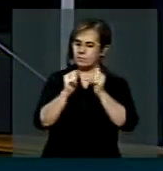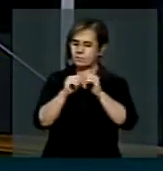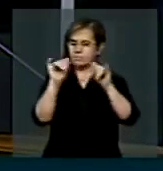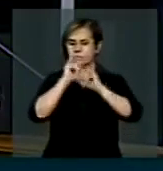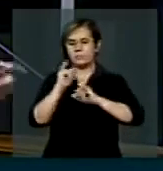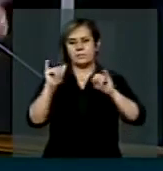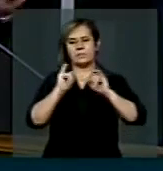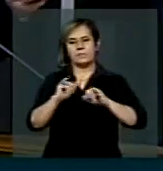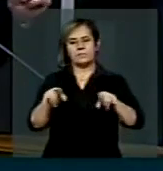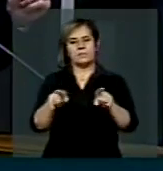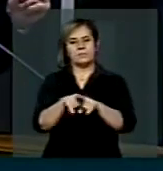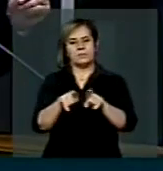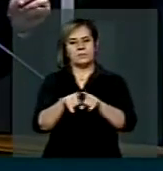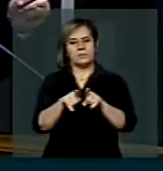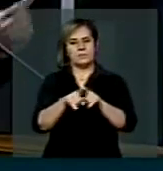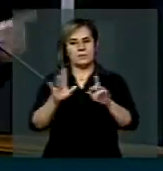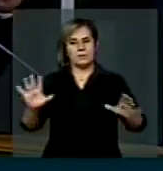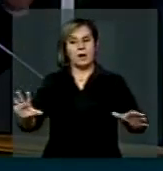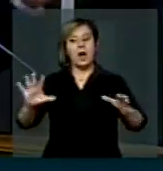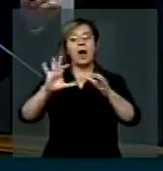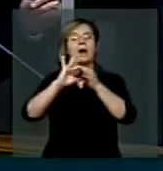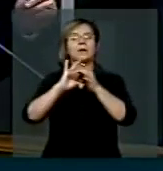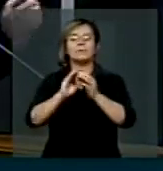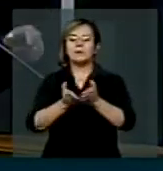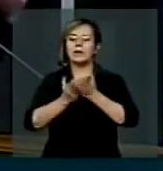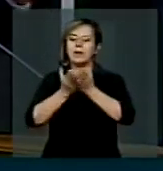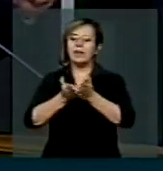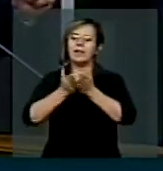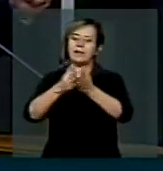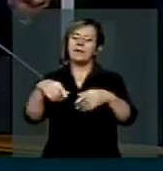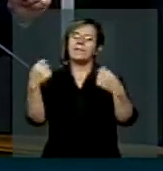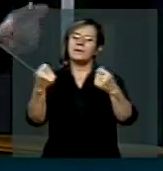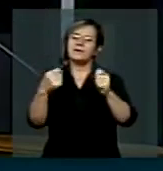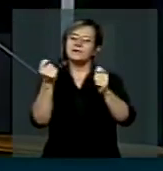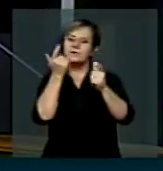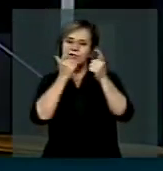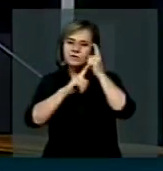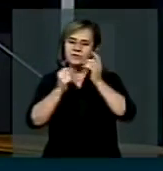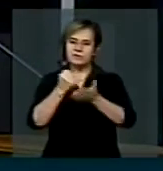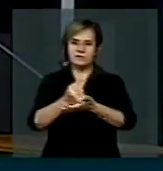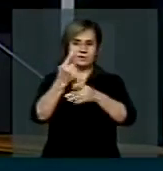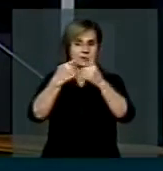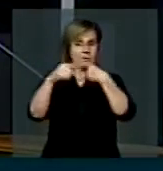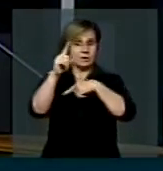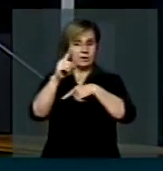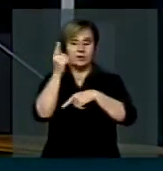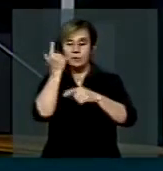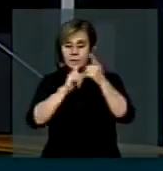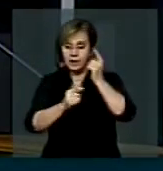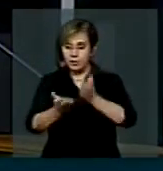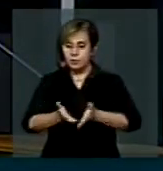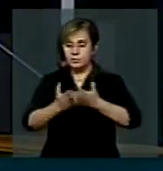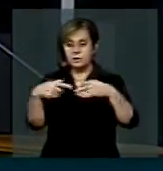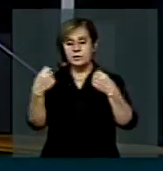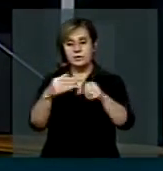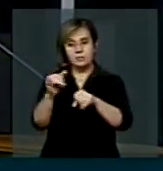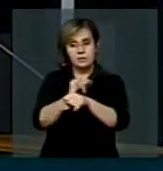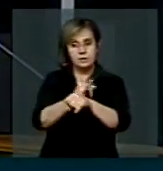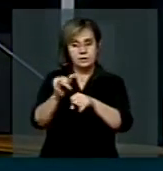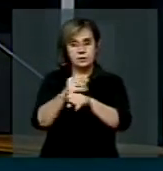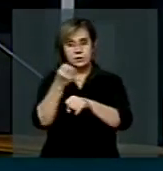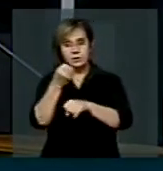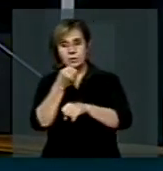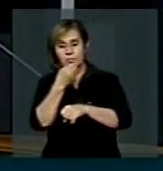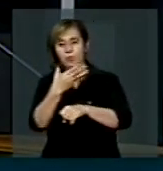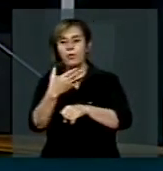denominado navegar é preciso. Navegar é preciso para desenvolver. E para navegar é preciso ter boas estruturas, fortes